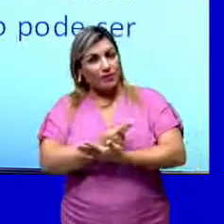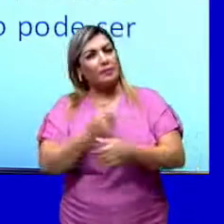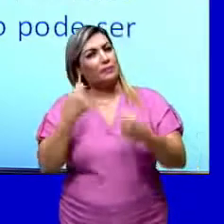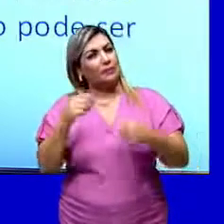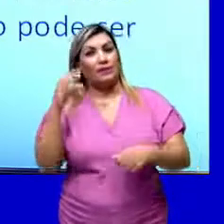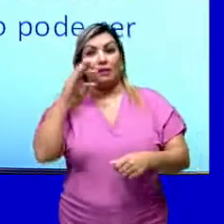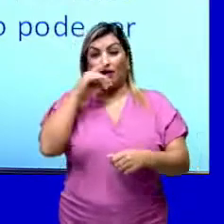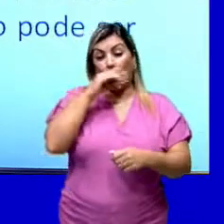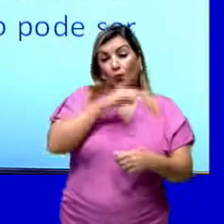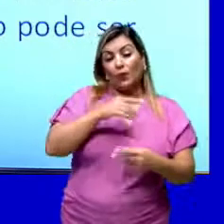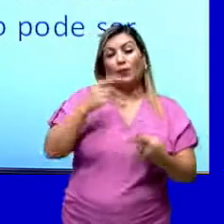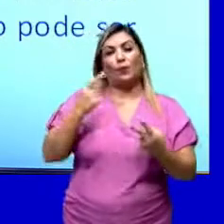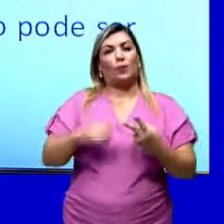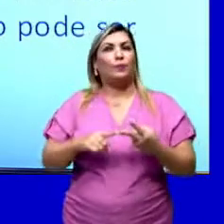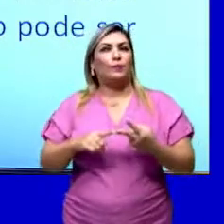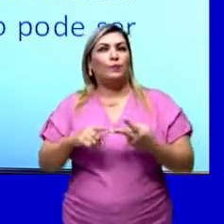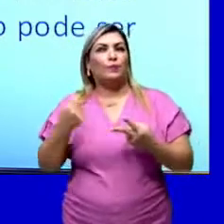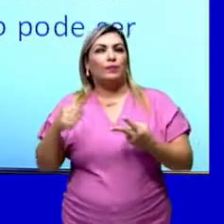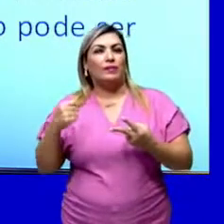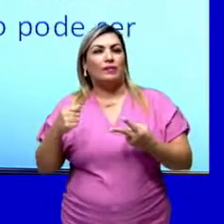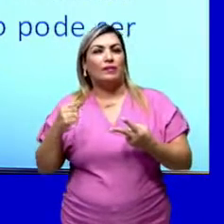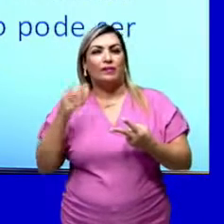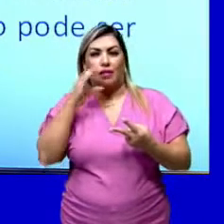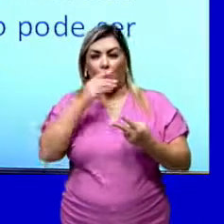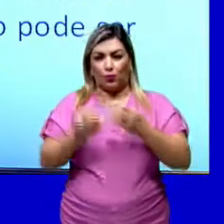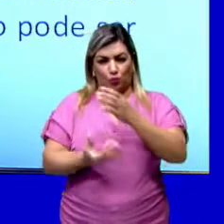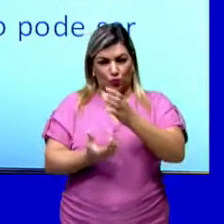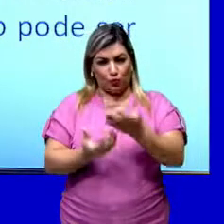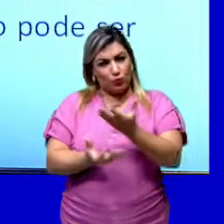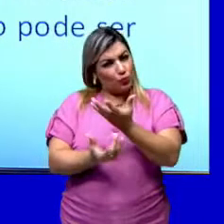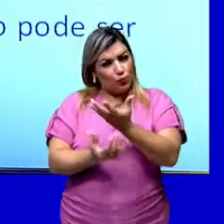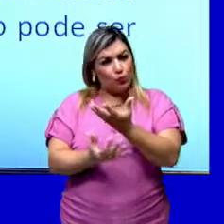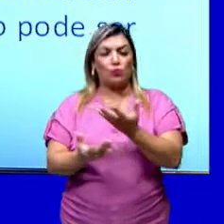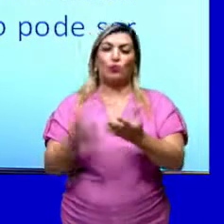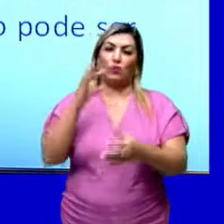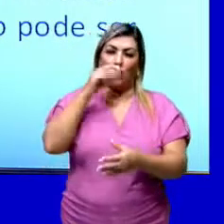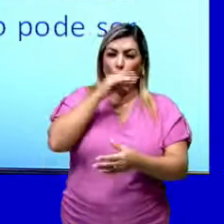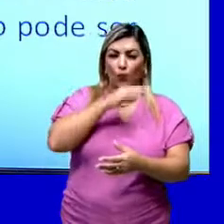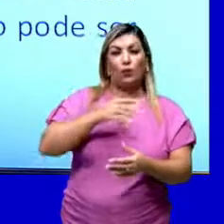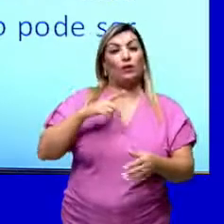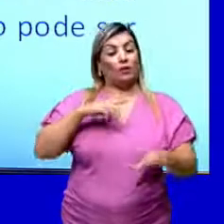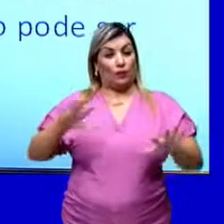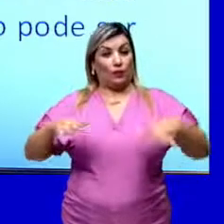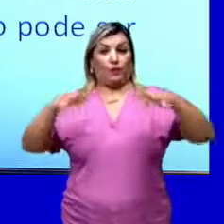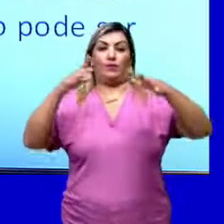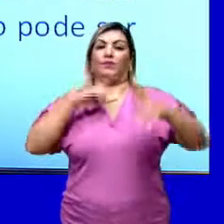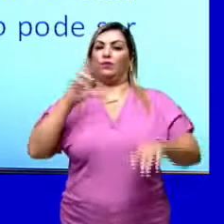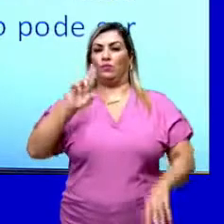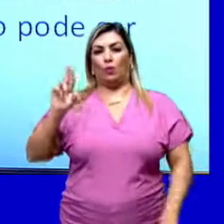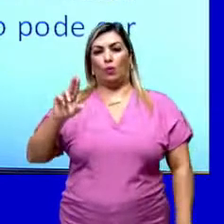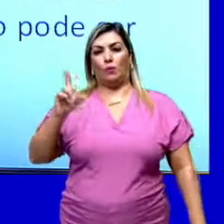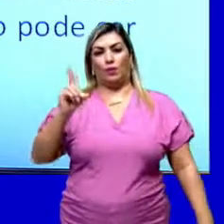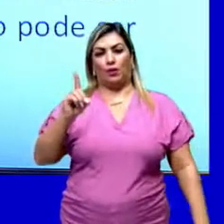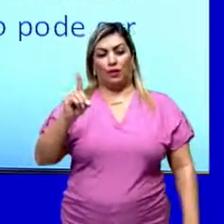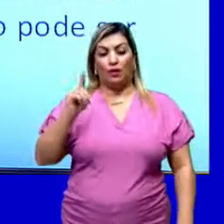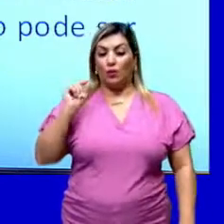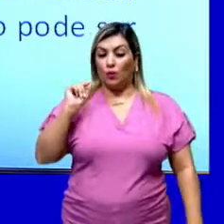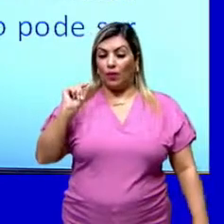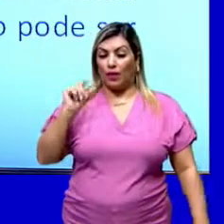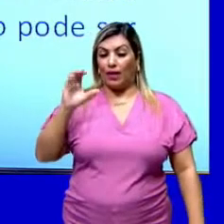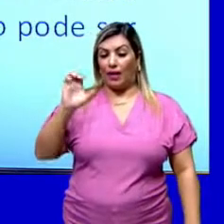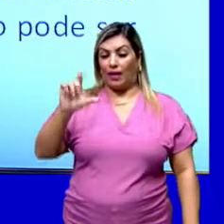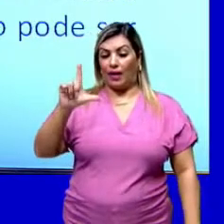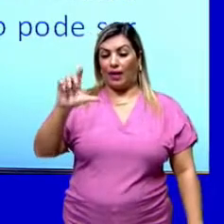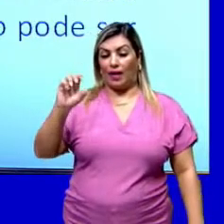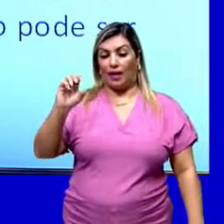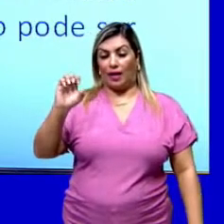precisam de calor, precisam de aquecimento. Então essas reações nós chamamos de quê? De pirólise. Ou,